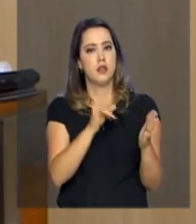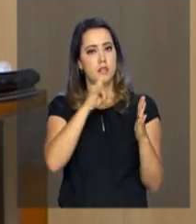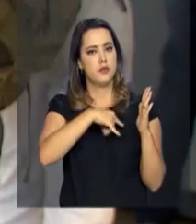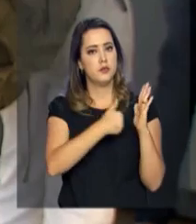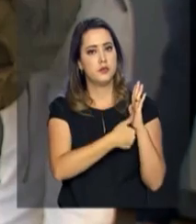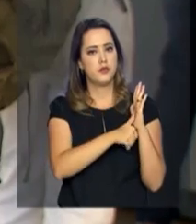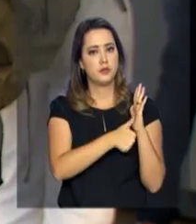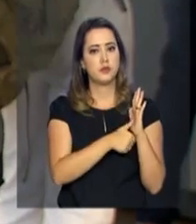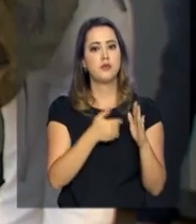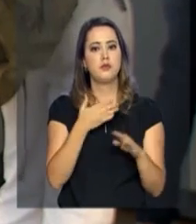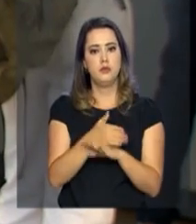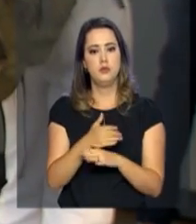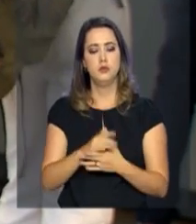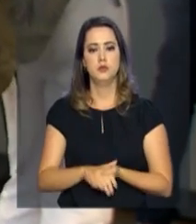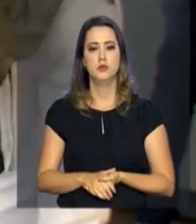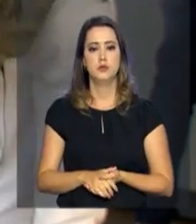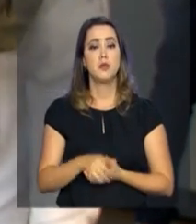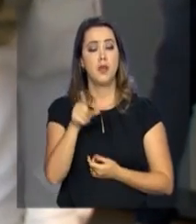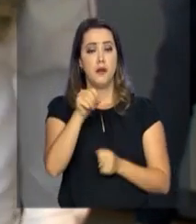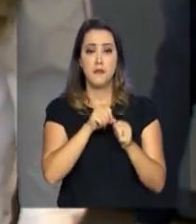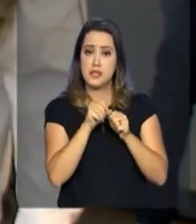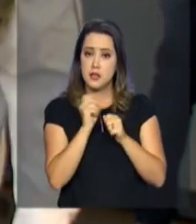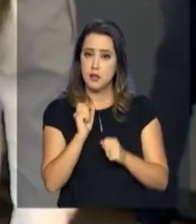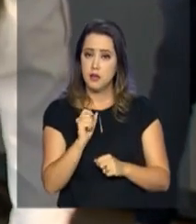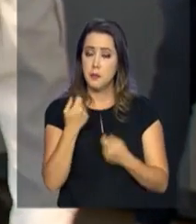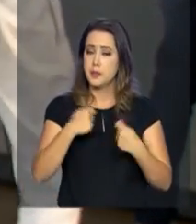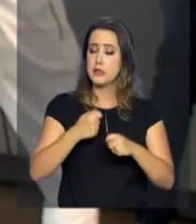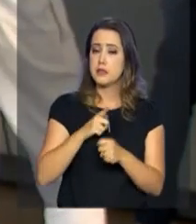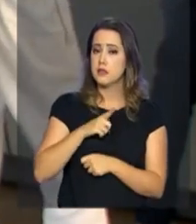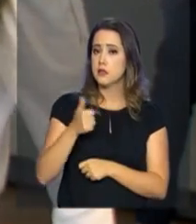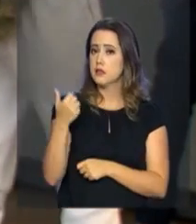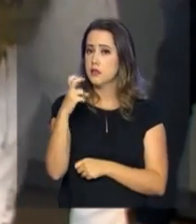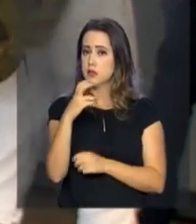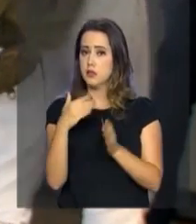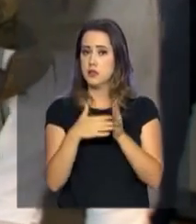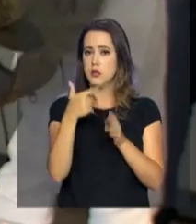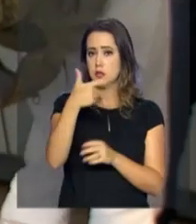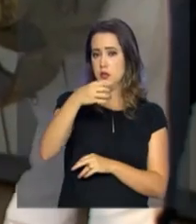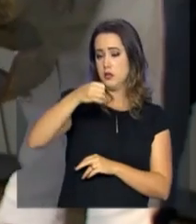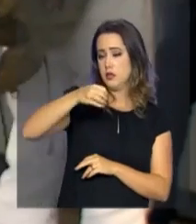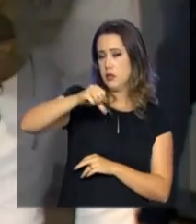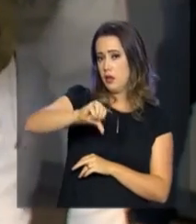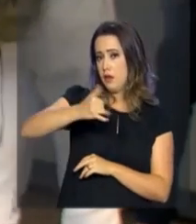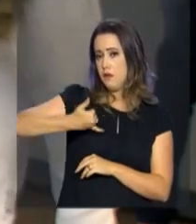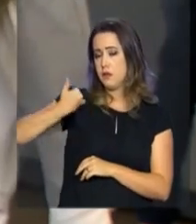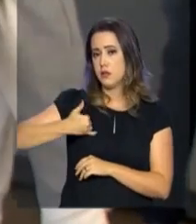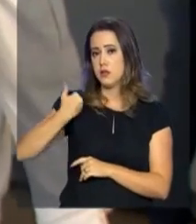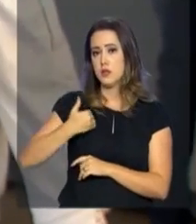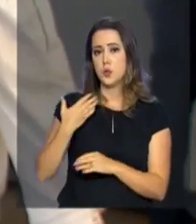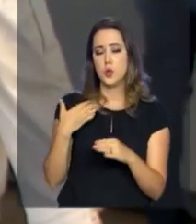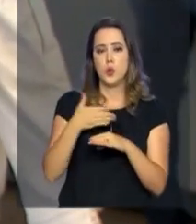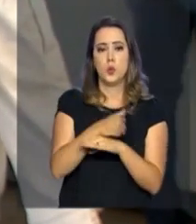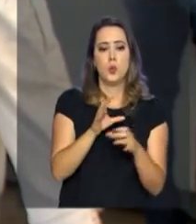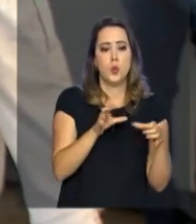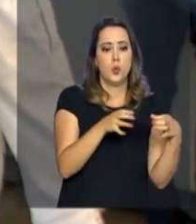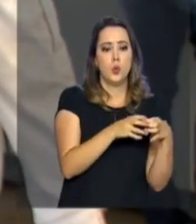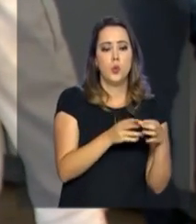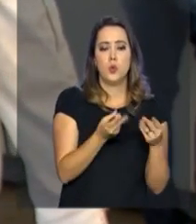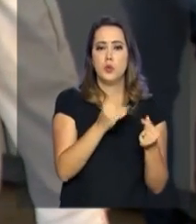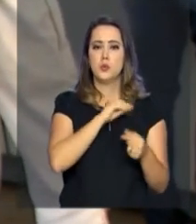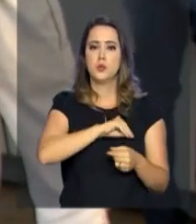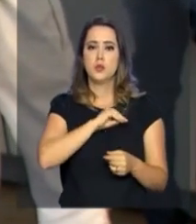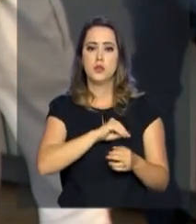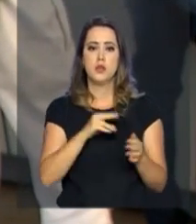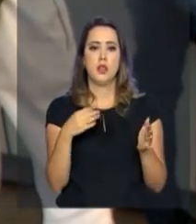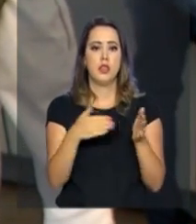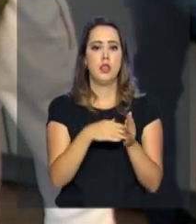benefícios. Para fazer a ID Jovem, o jovem precisa ter entre 15 e 29 anos, deve pertencer à família com renda mensal